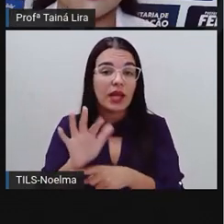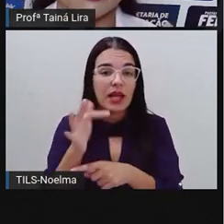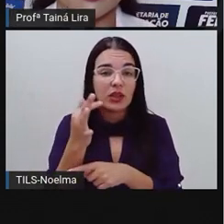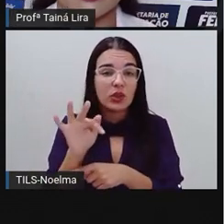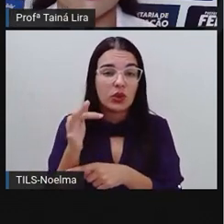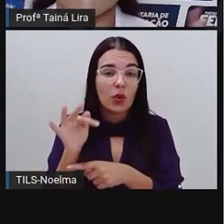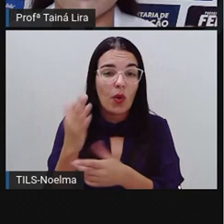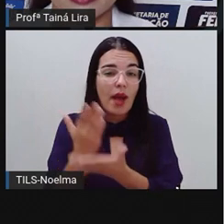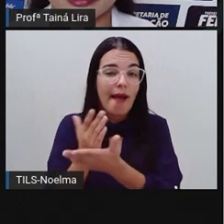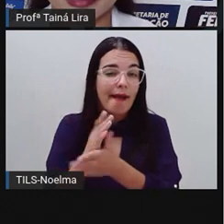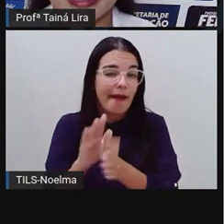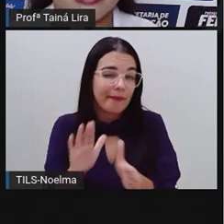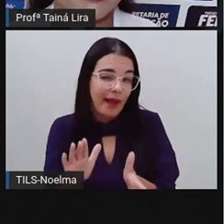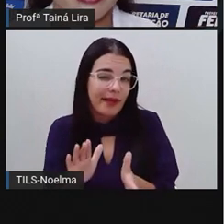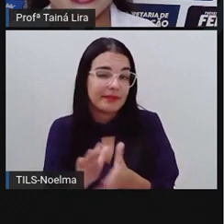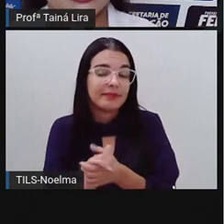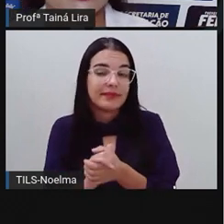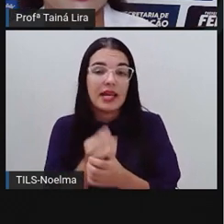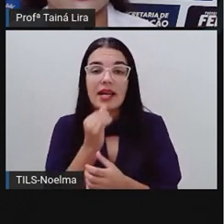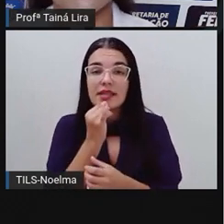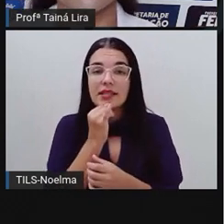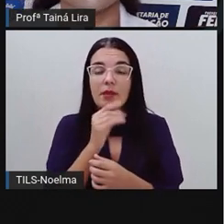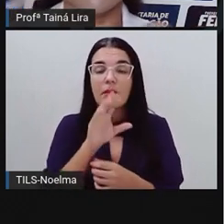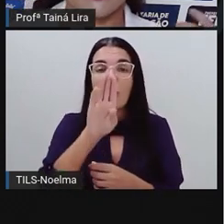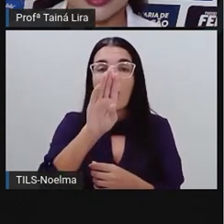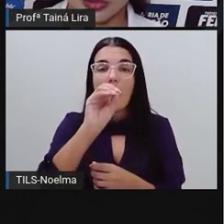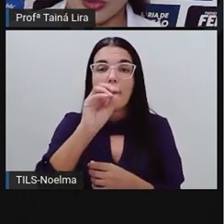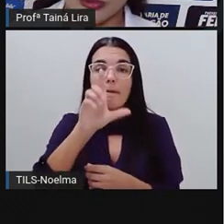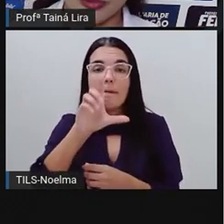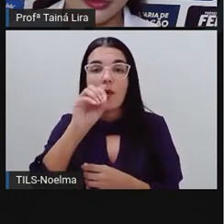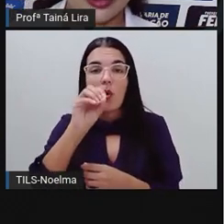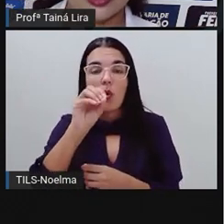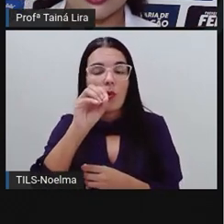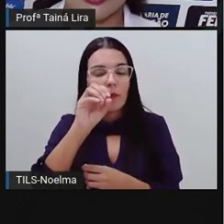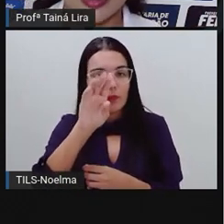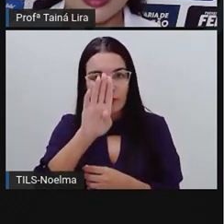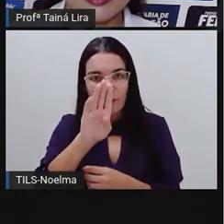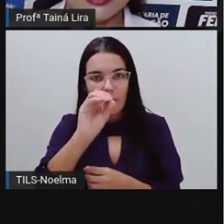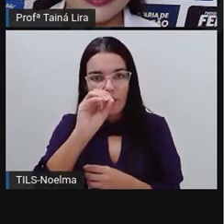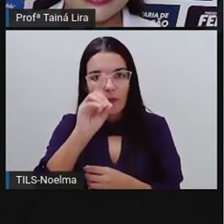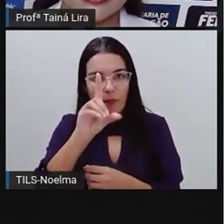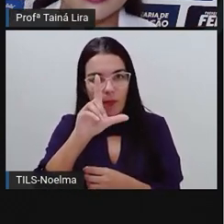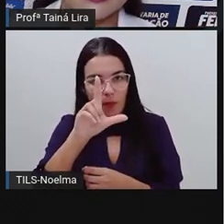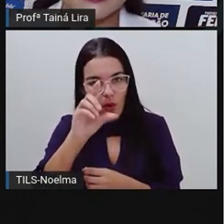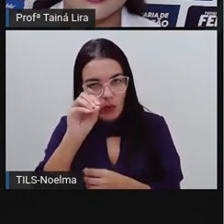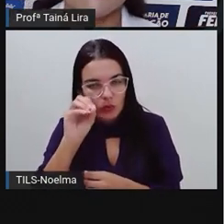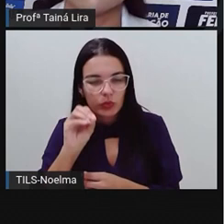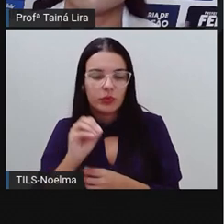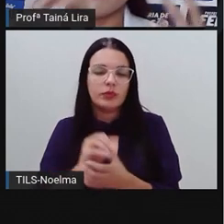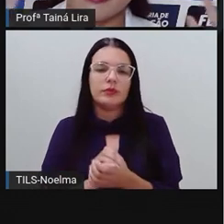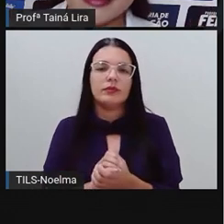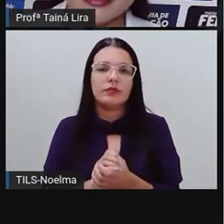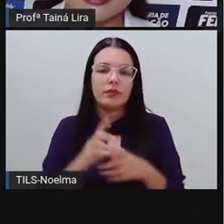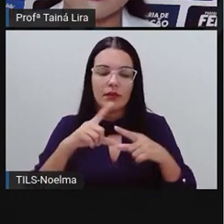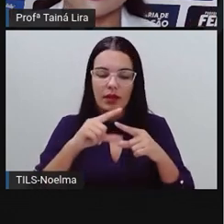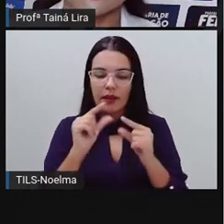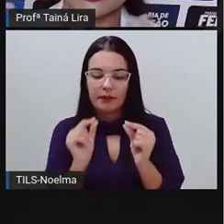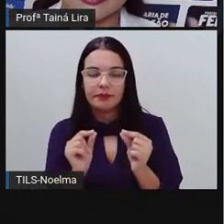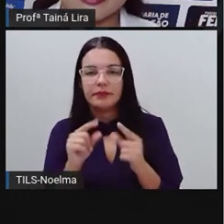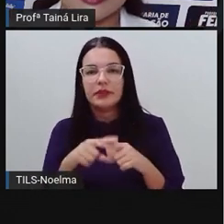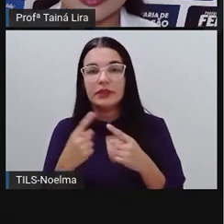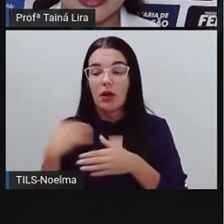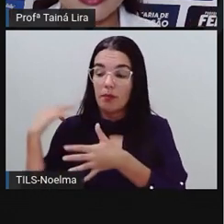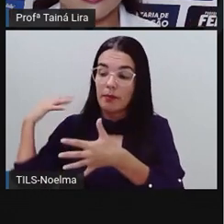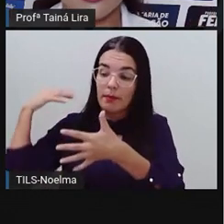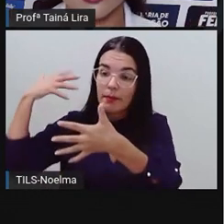Um exemplo aí é o bordo, né, pega ali o bordo. Não é muito comum a gente ver isso? Então, foi passando aí